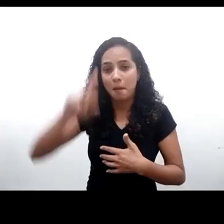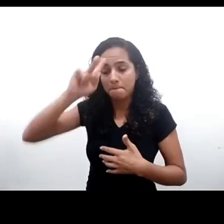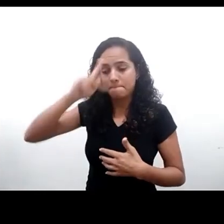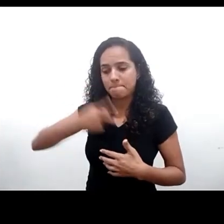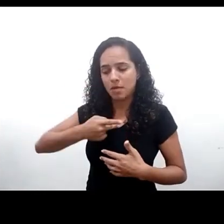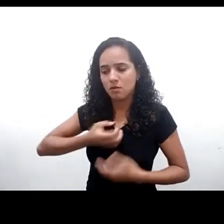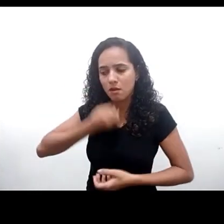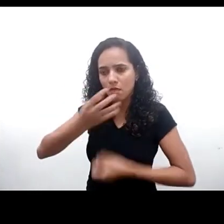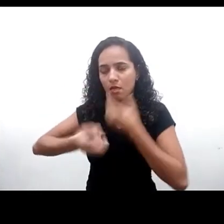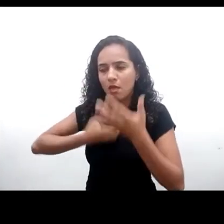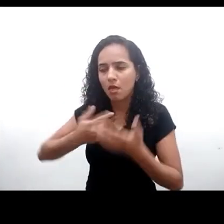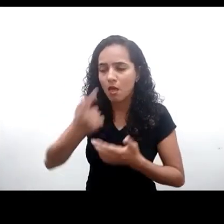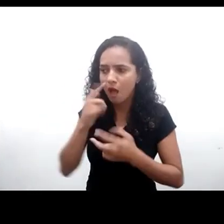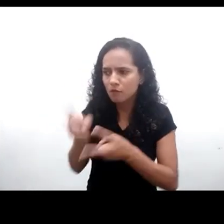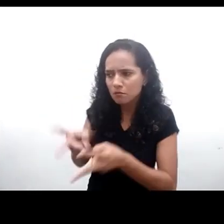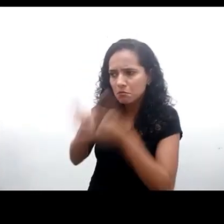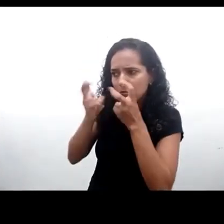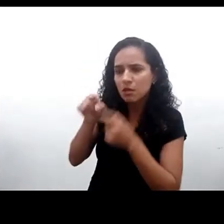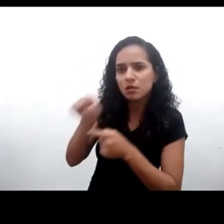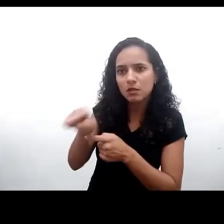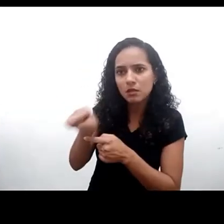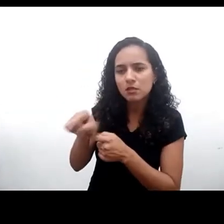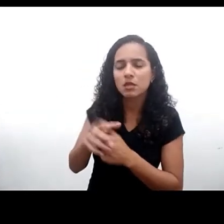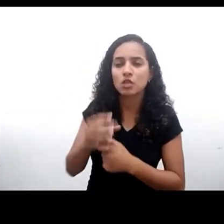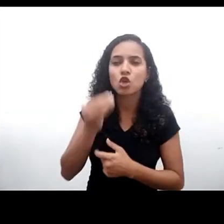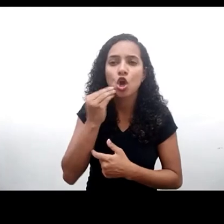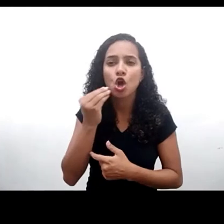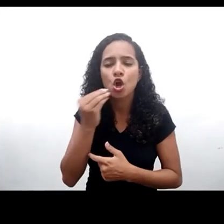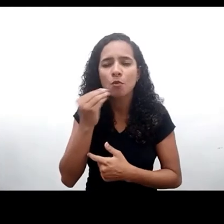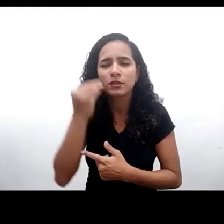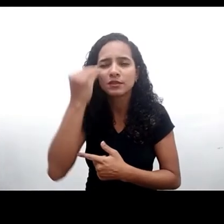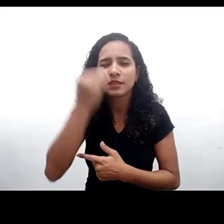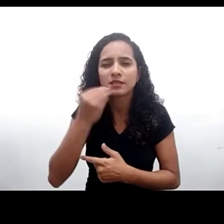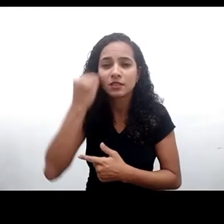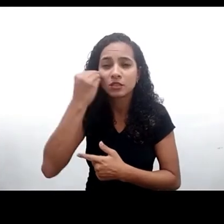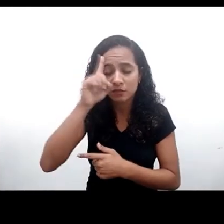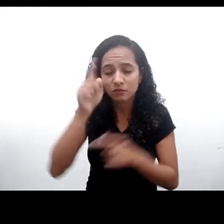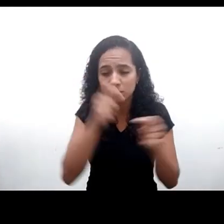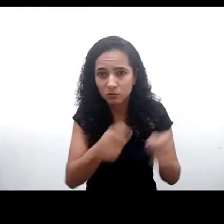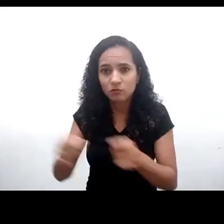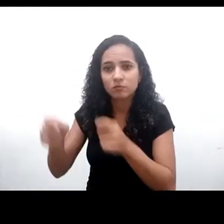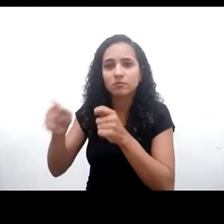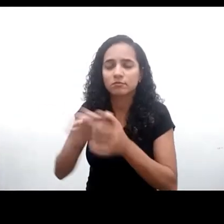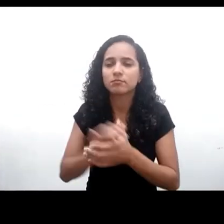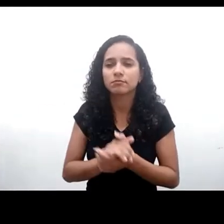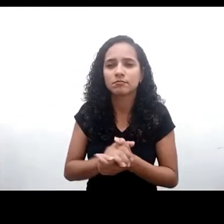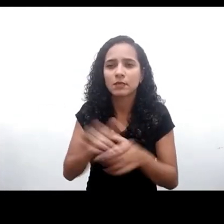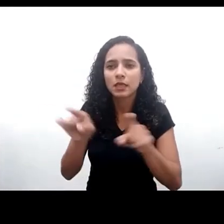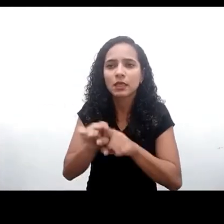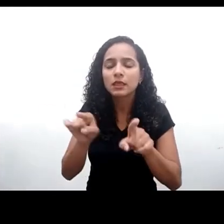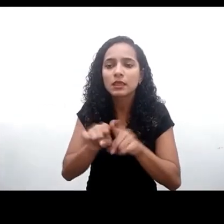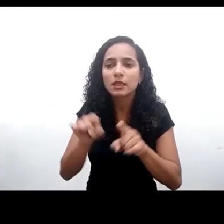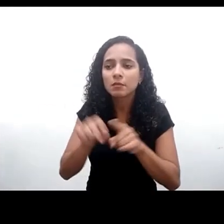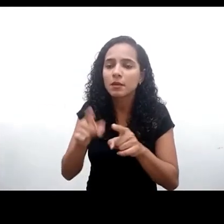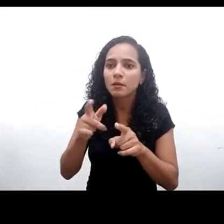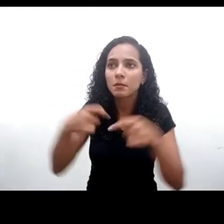mostram que eles vivem esses dilemas de riscos e oportunidades na experiência cotidiana, o que mostra uma grande demanda para mais espaços